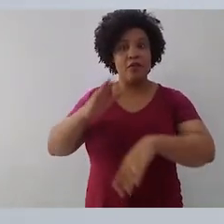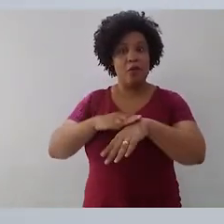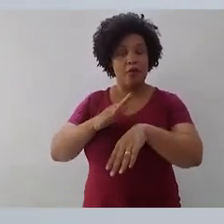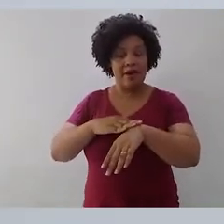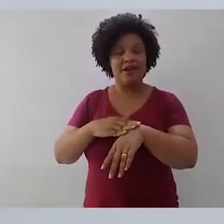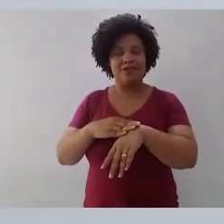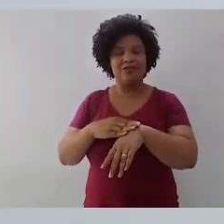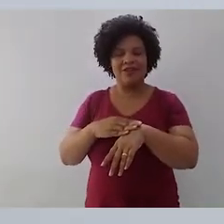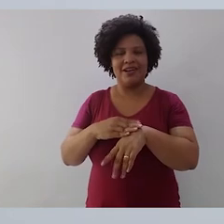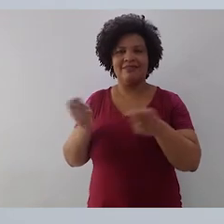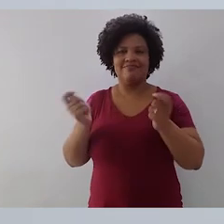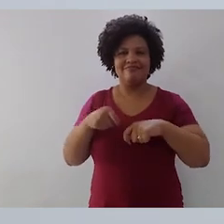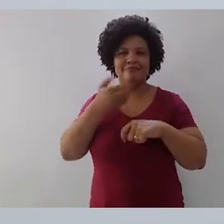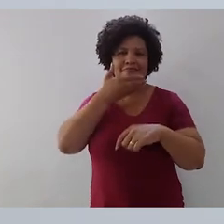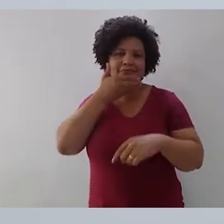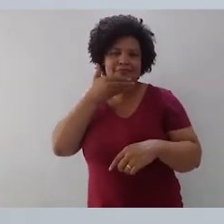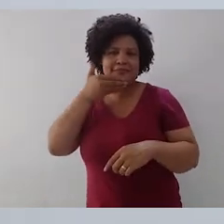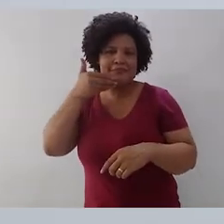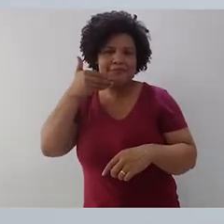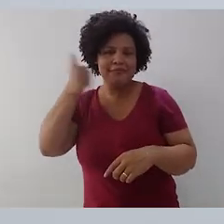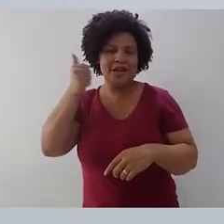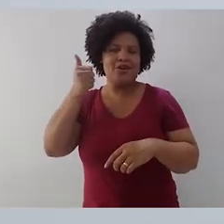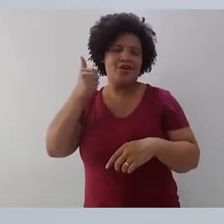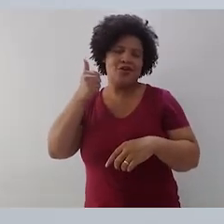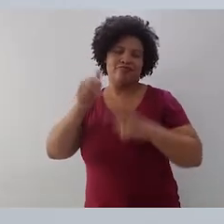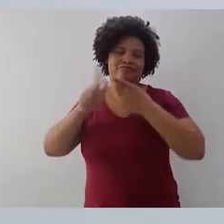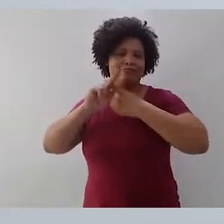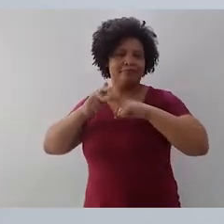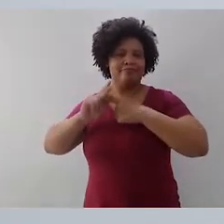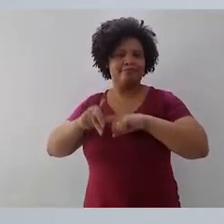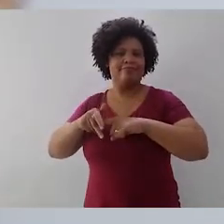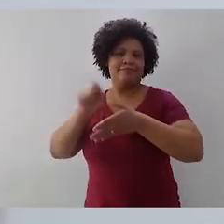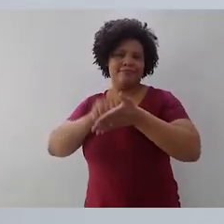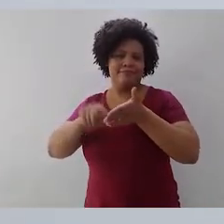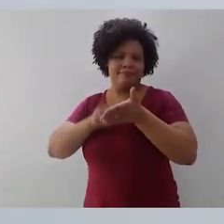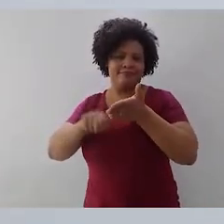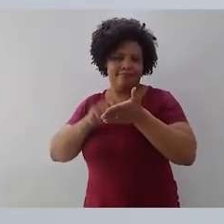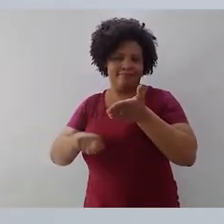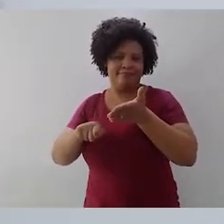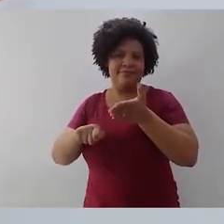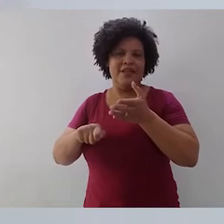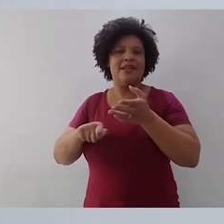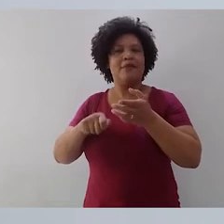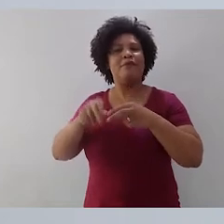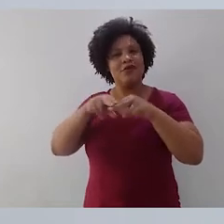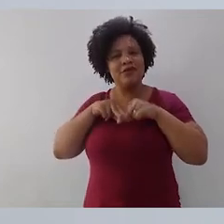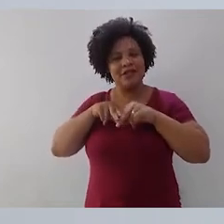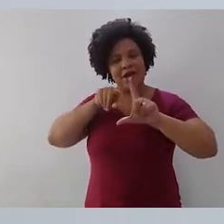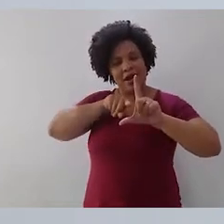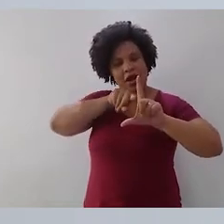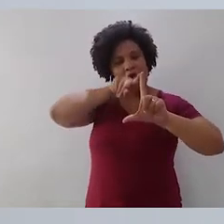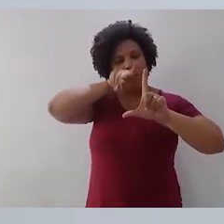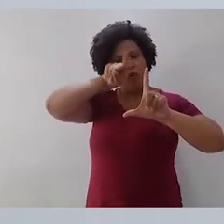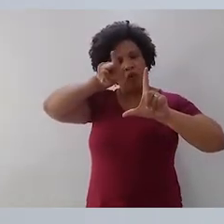é que eu estarei me tornando melhor para retomar esse processo. Ou seja, o processo, ele é cíclico quando a gente olha